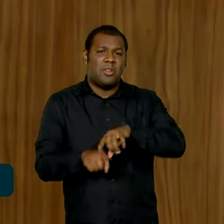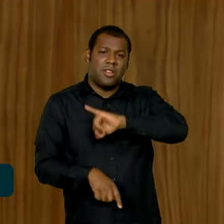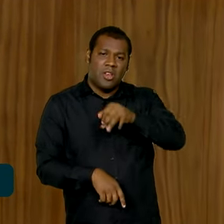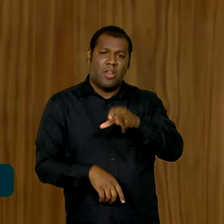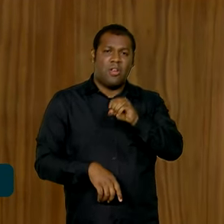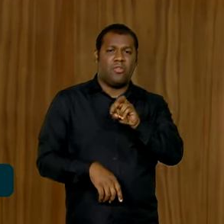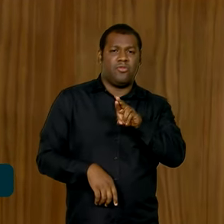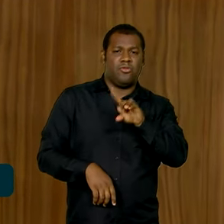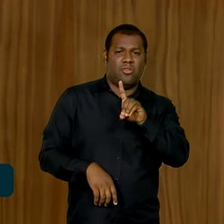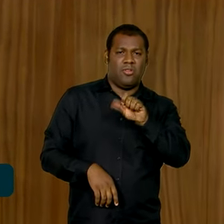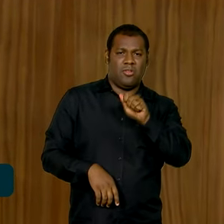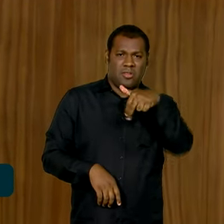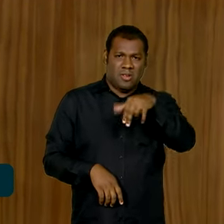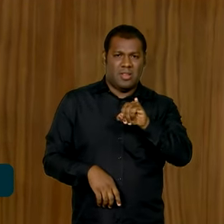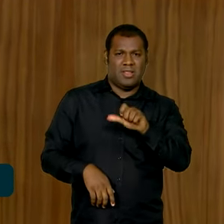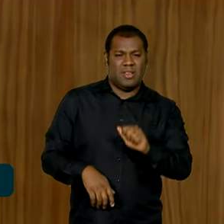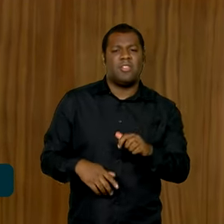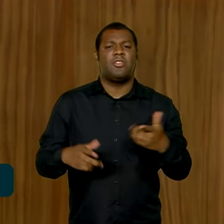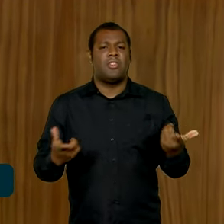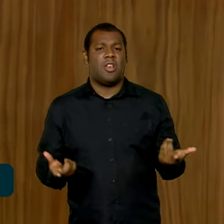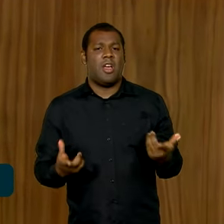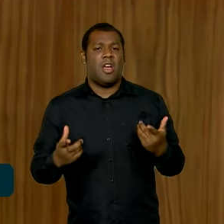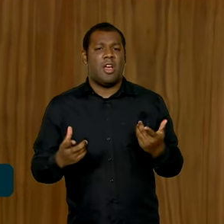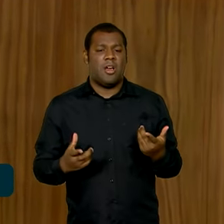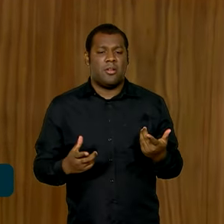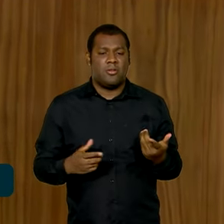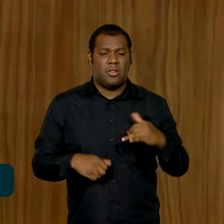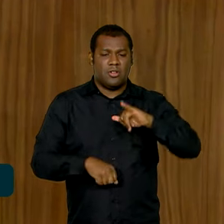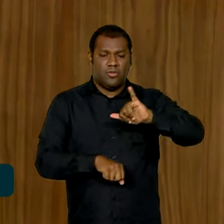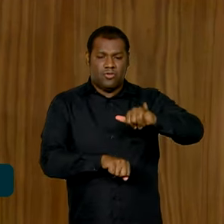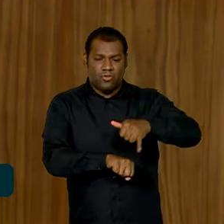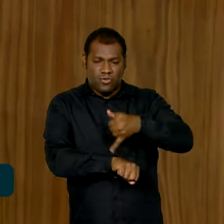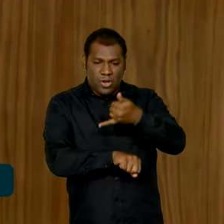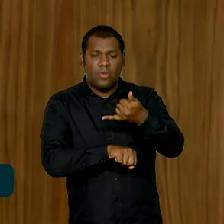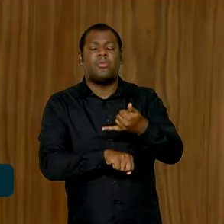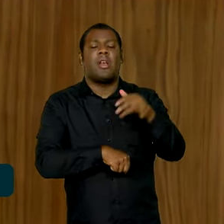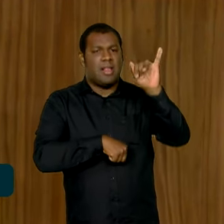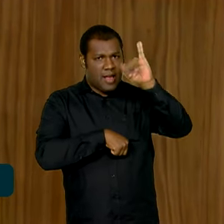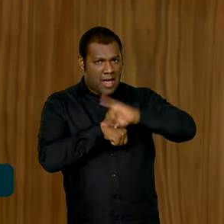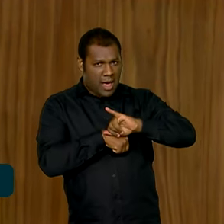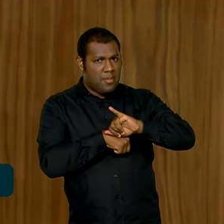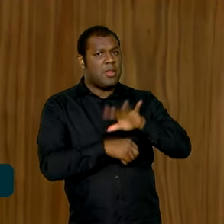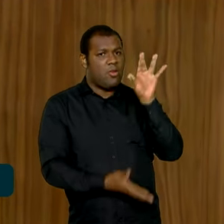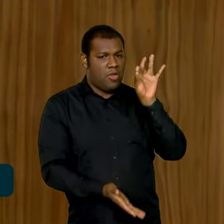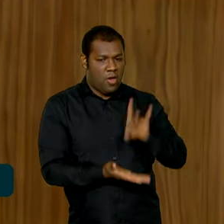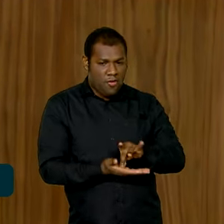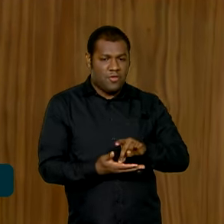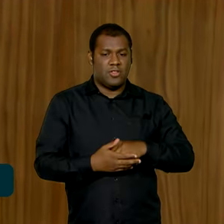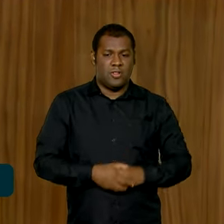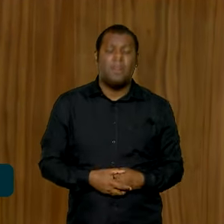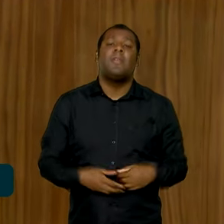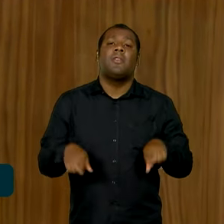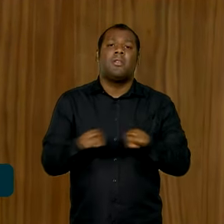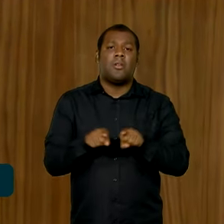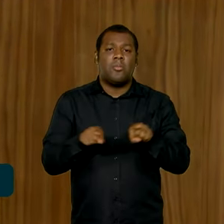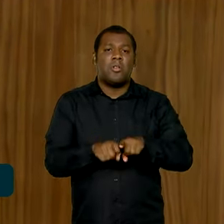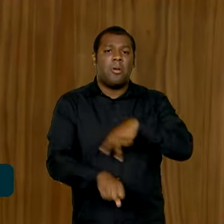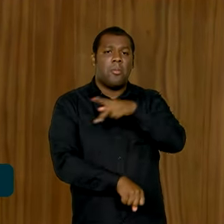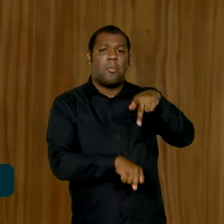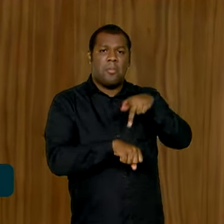tendo Jerusalém Oriental como sua capital. A decisão sobre a existência de um Estado palestino